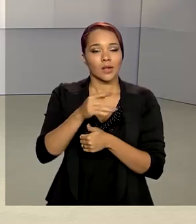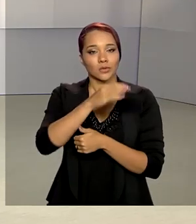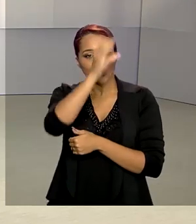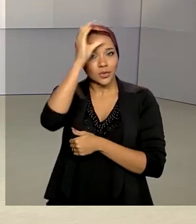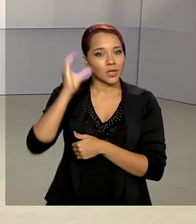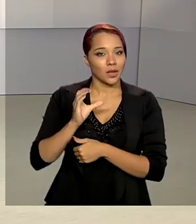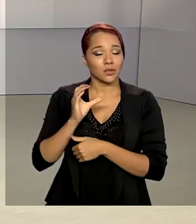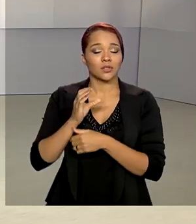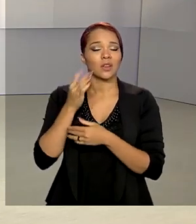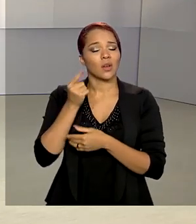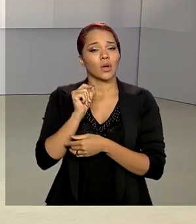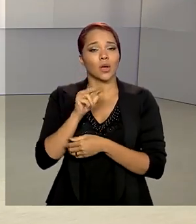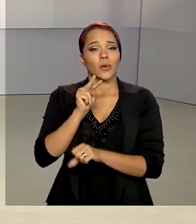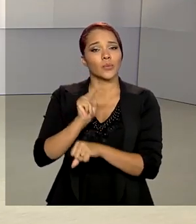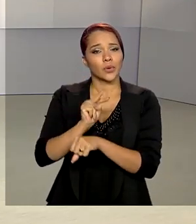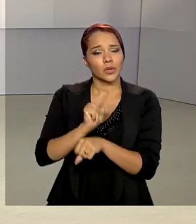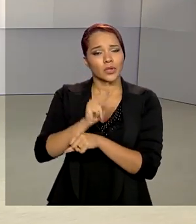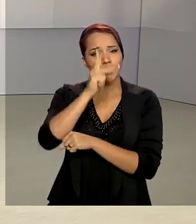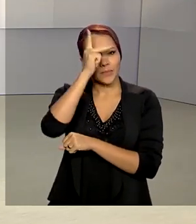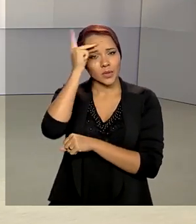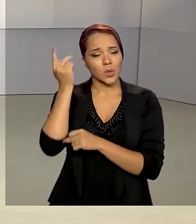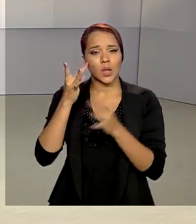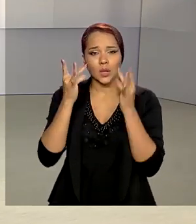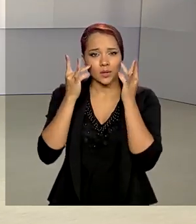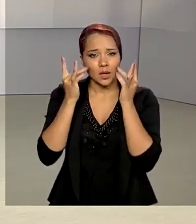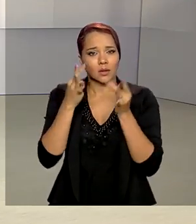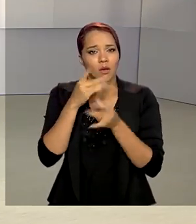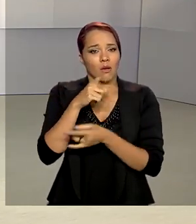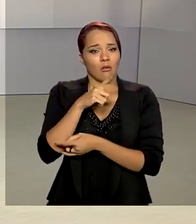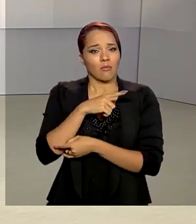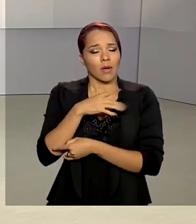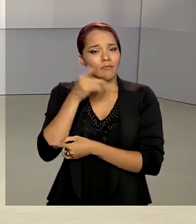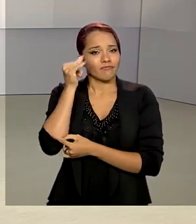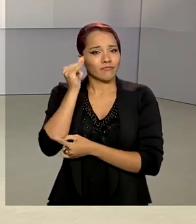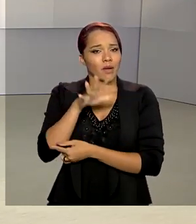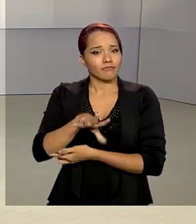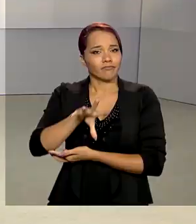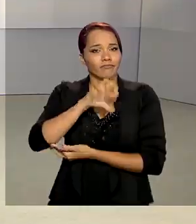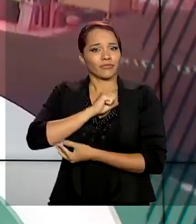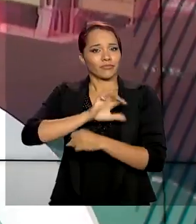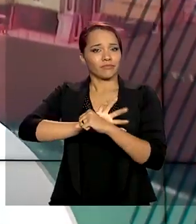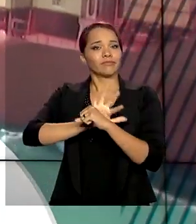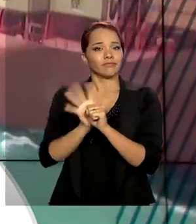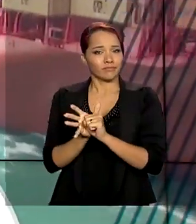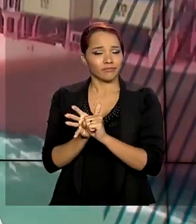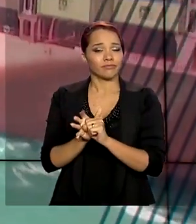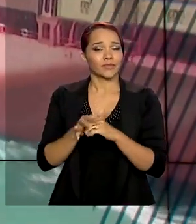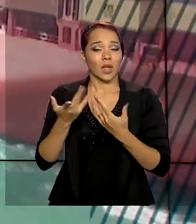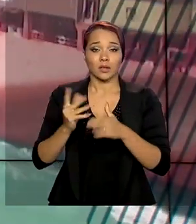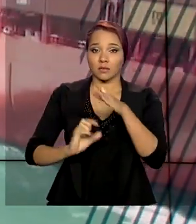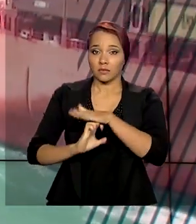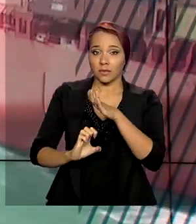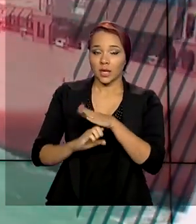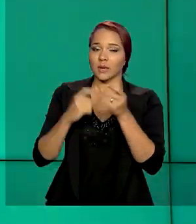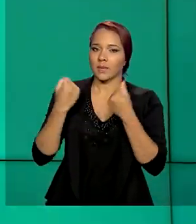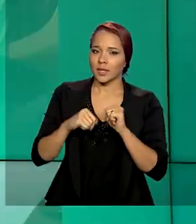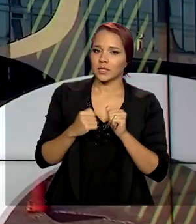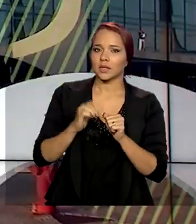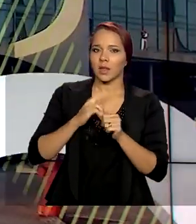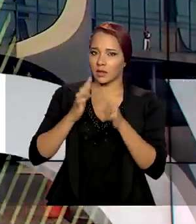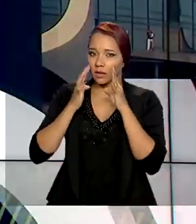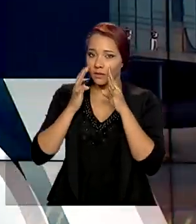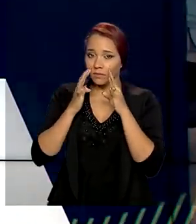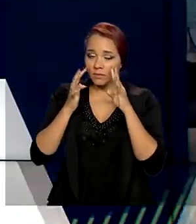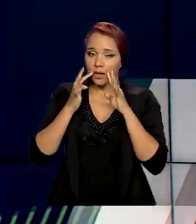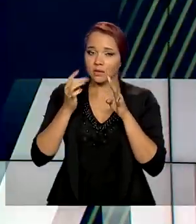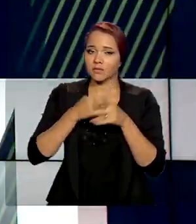intenção é proteger os atendentes dos riscos de contaminação pela Covid-19. As empresas deverão prestar o atendimento por